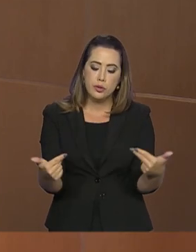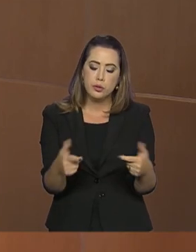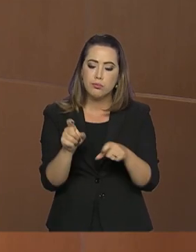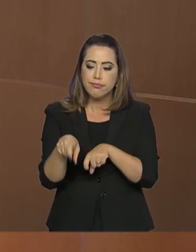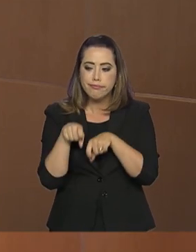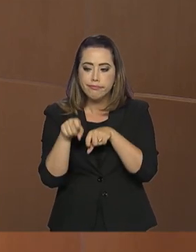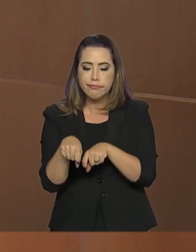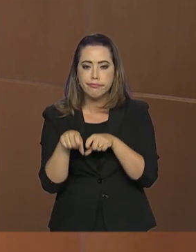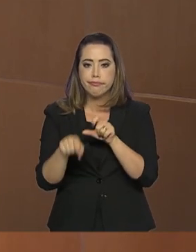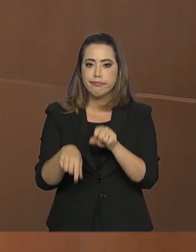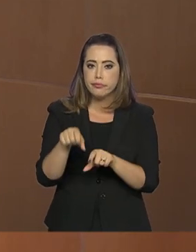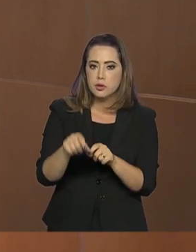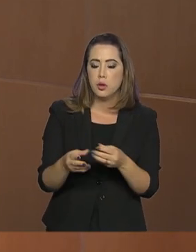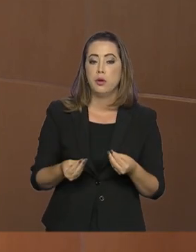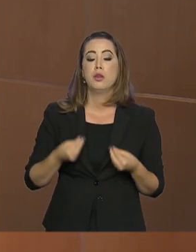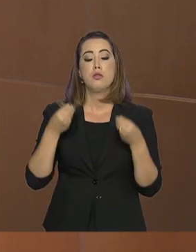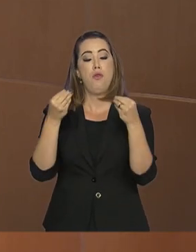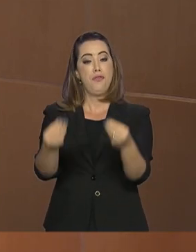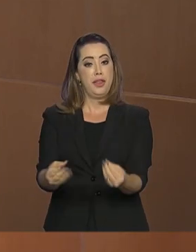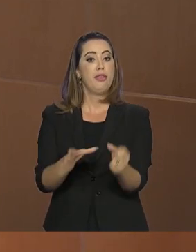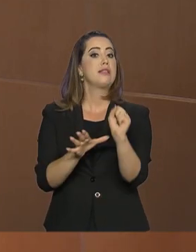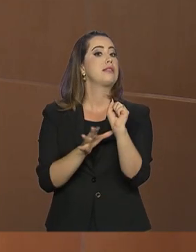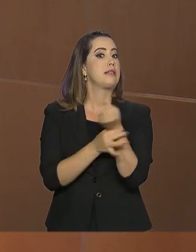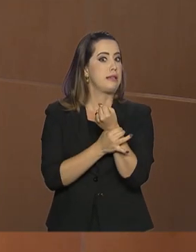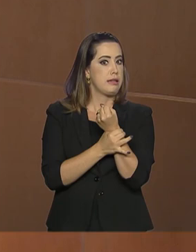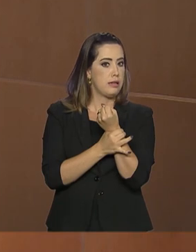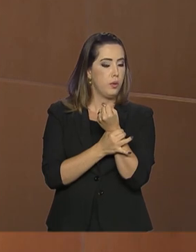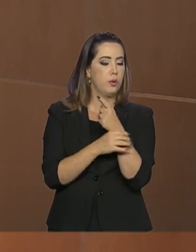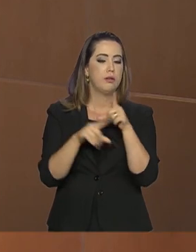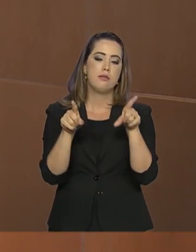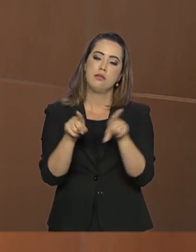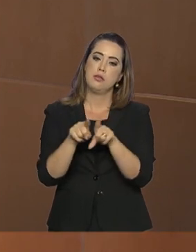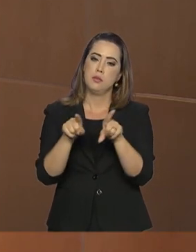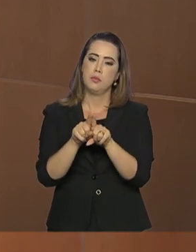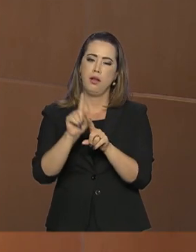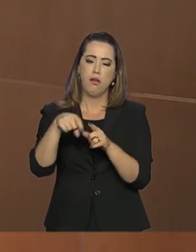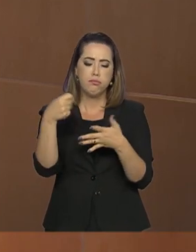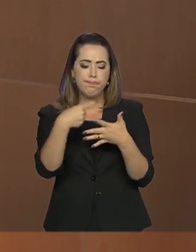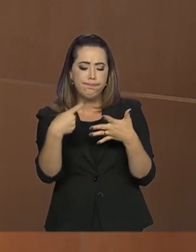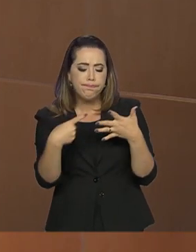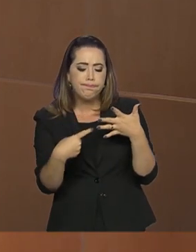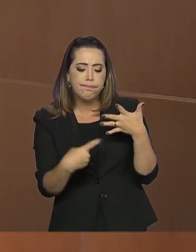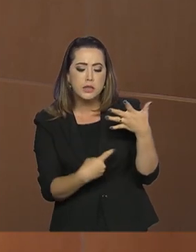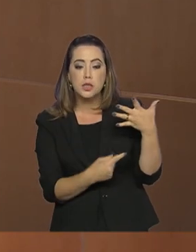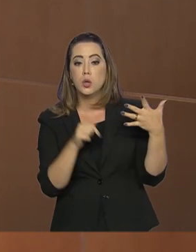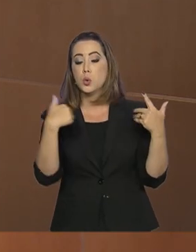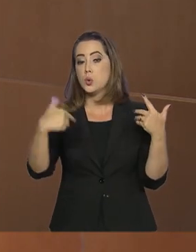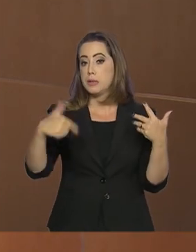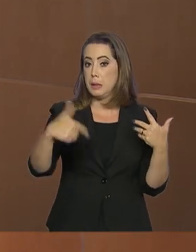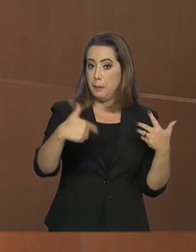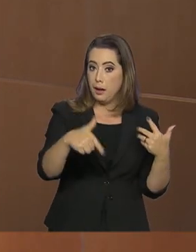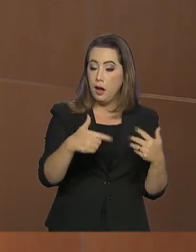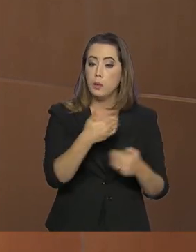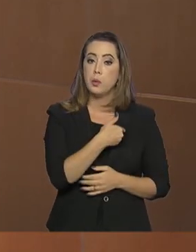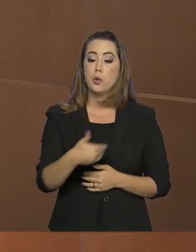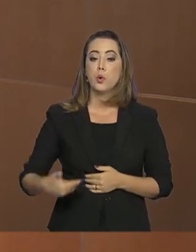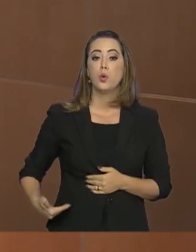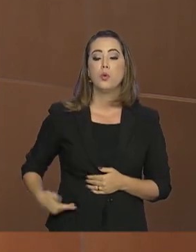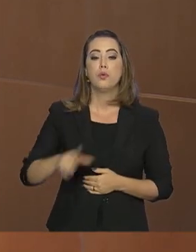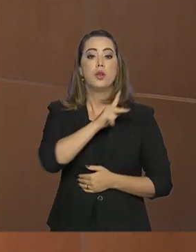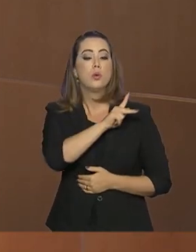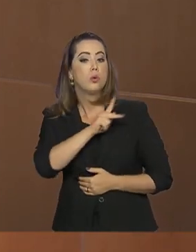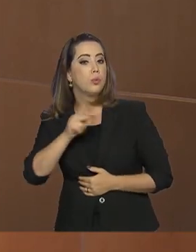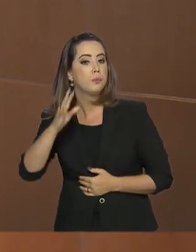garantir segurança para quem produz, são apenas algumas das ações que o governo do